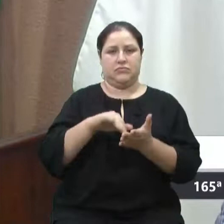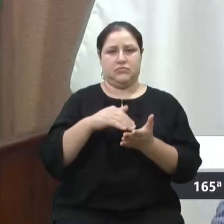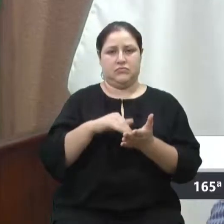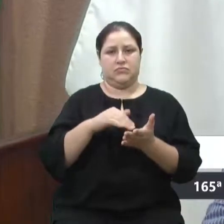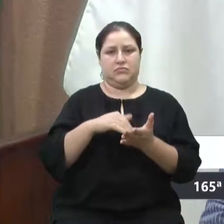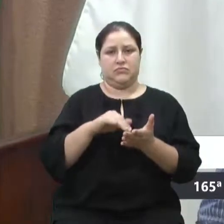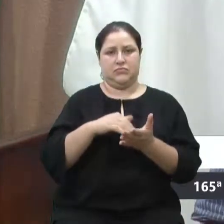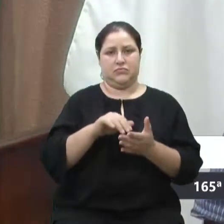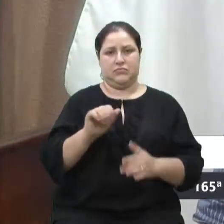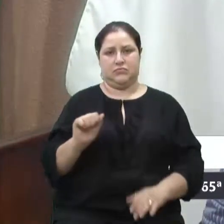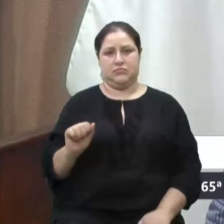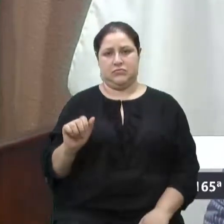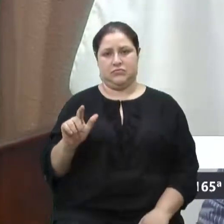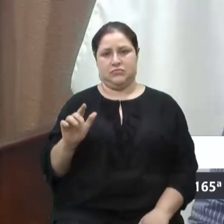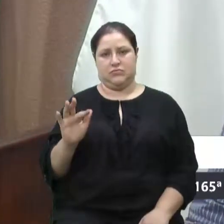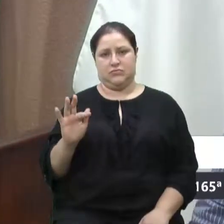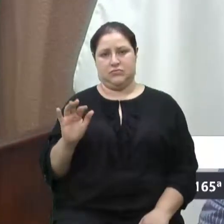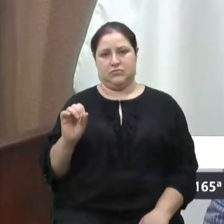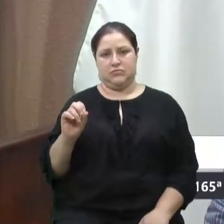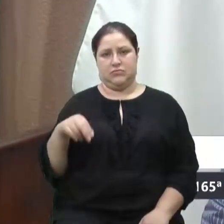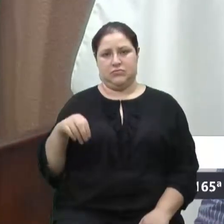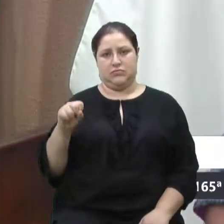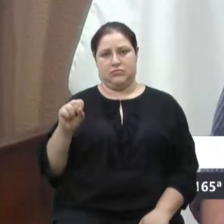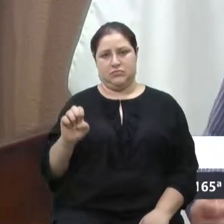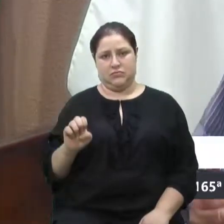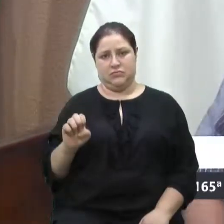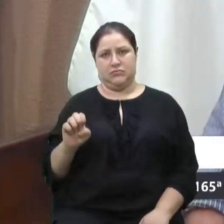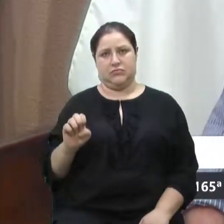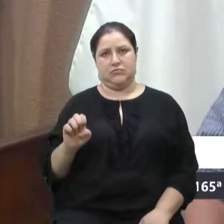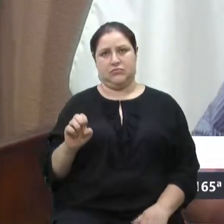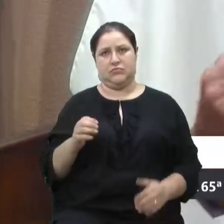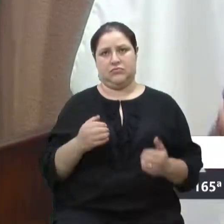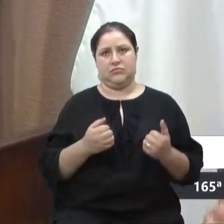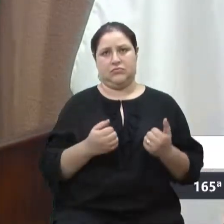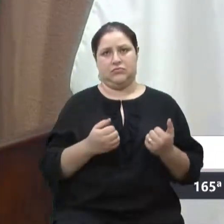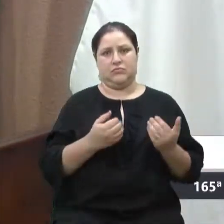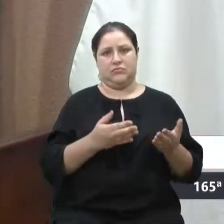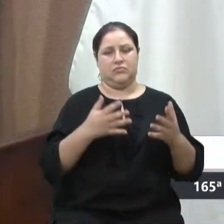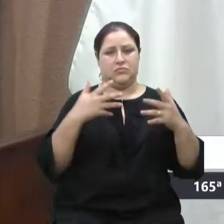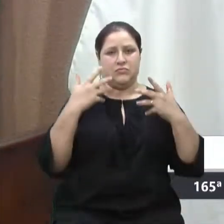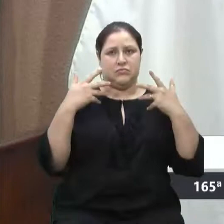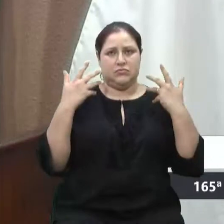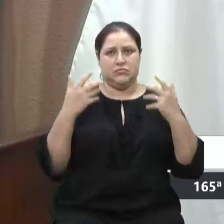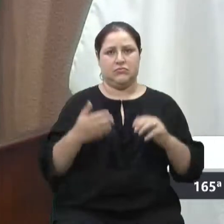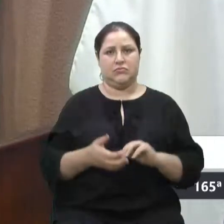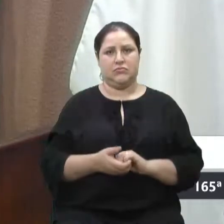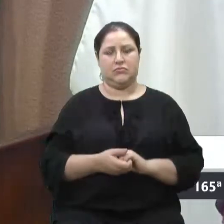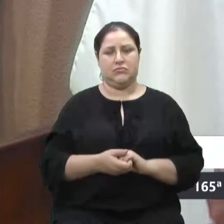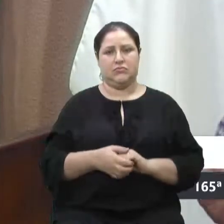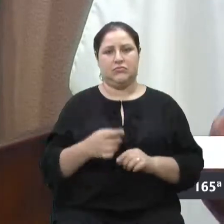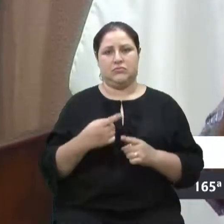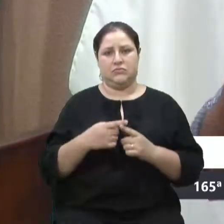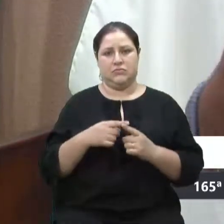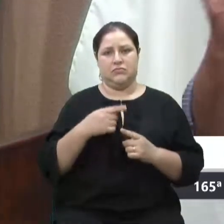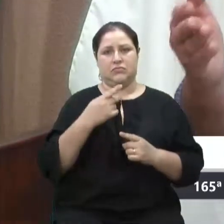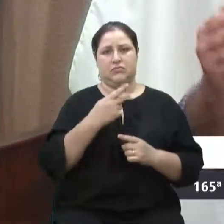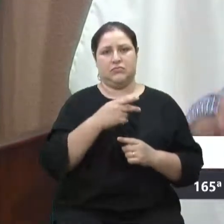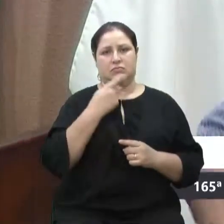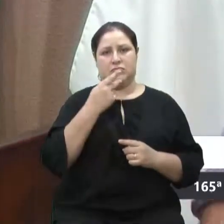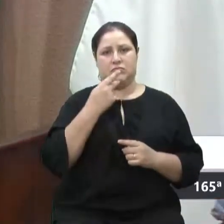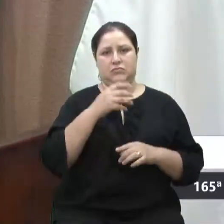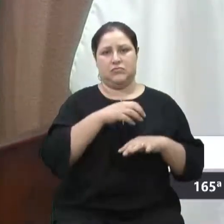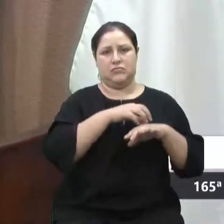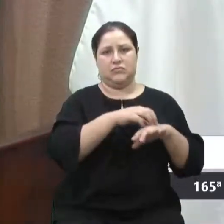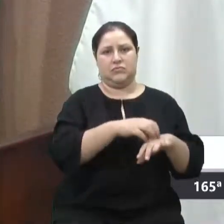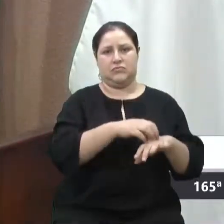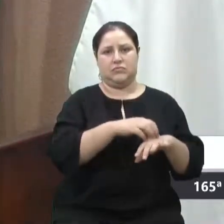alegra um pouco ele, porque nunca esteve tão ruim como agora e como está no fundo do poço a tendência a melhorar, eu transfiro isso